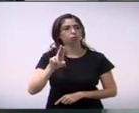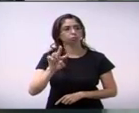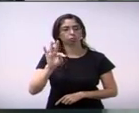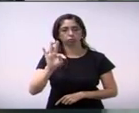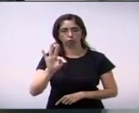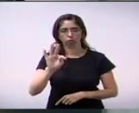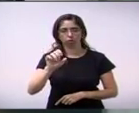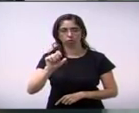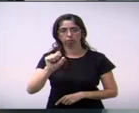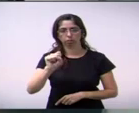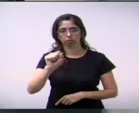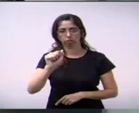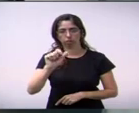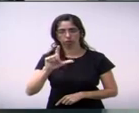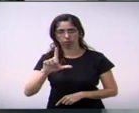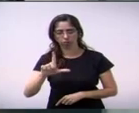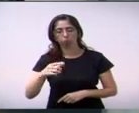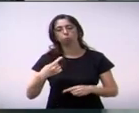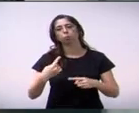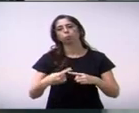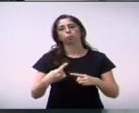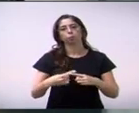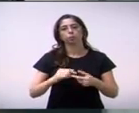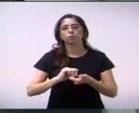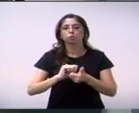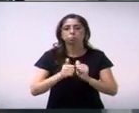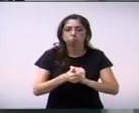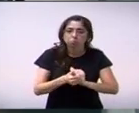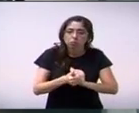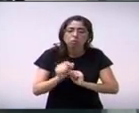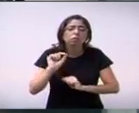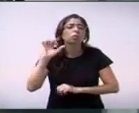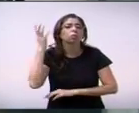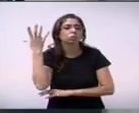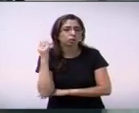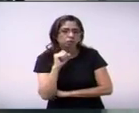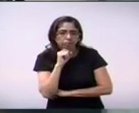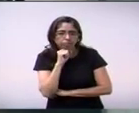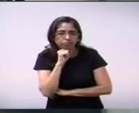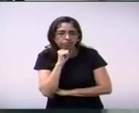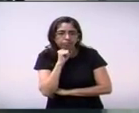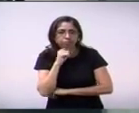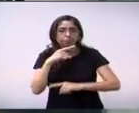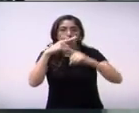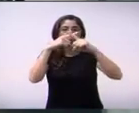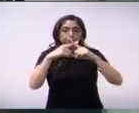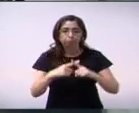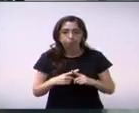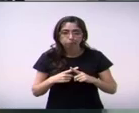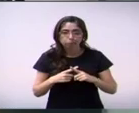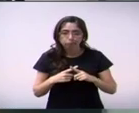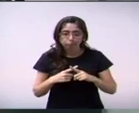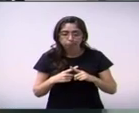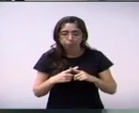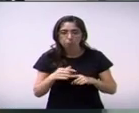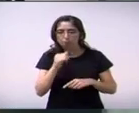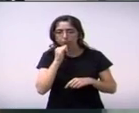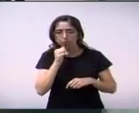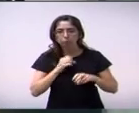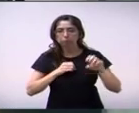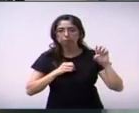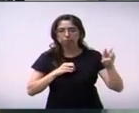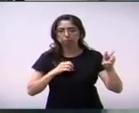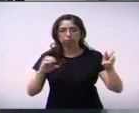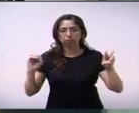paciência. Na verdade, no esporte a gente pode ganhar ou perder, mas na última tivemos, segundo o secretário, que